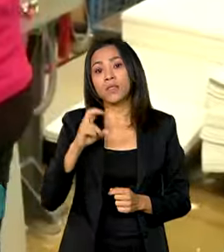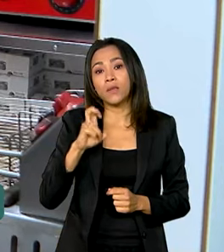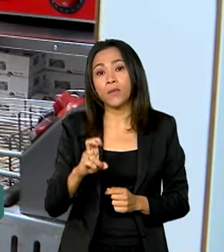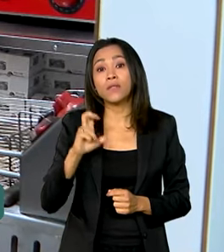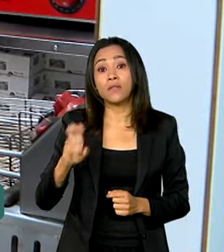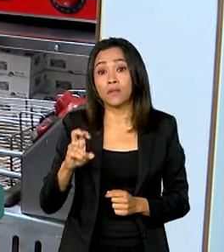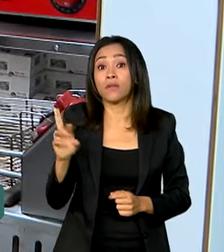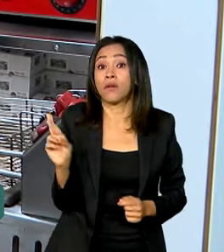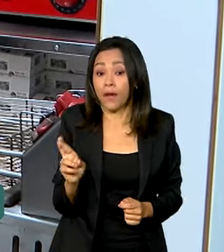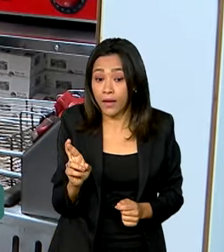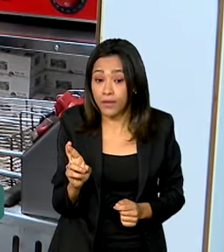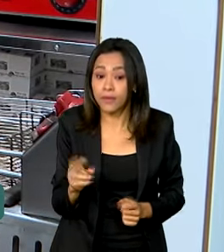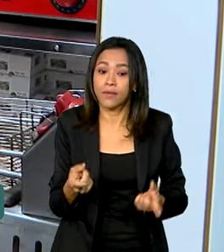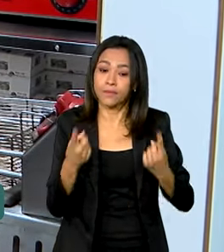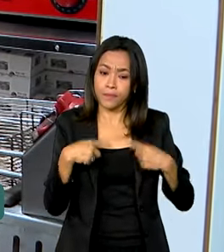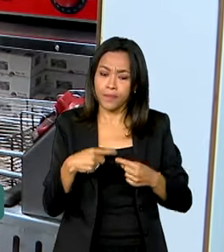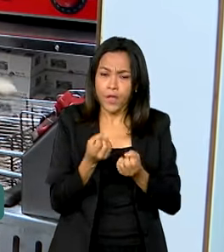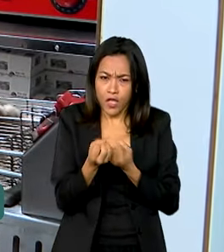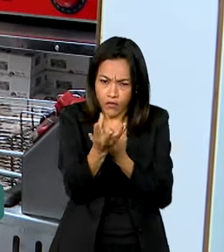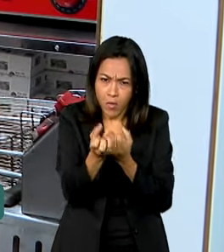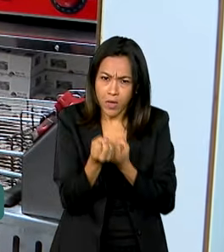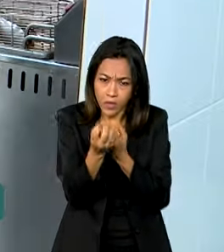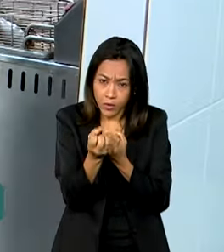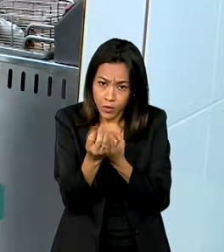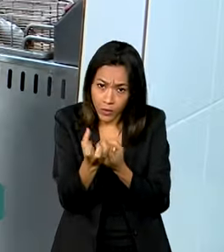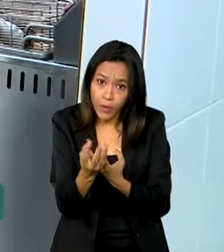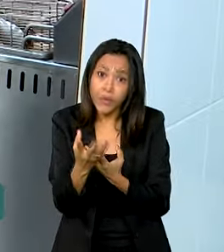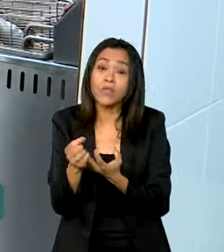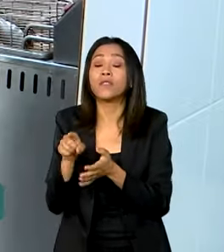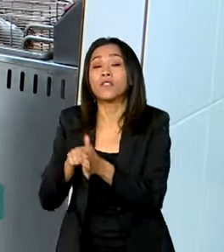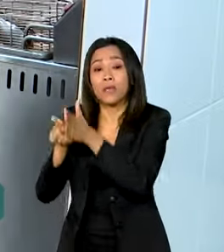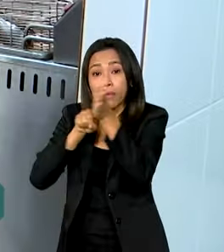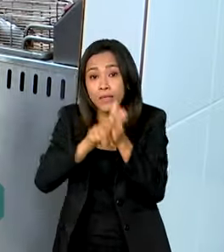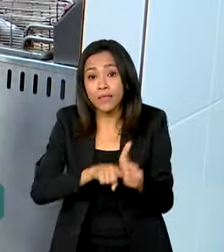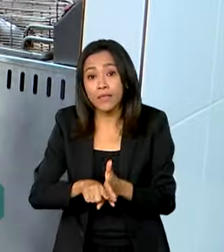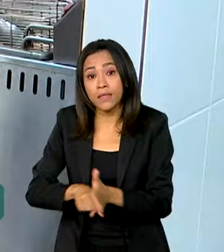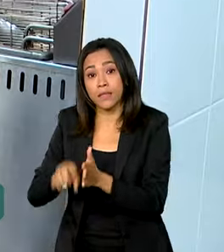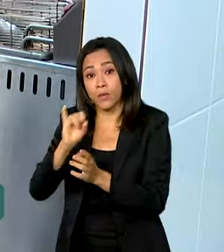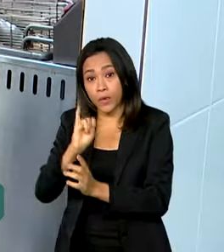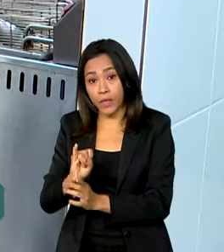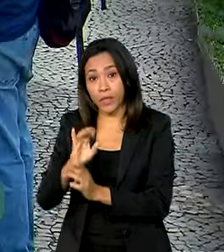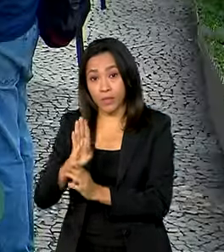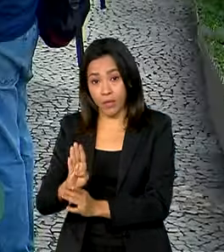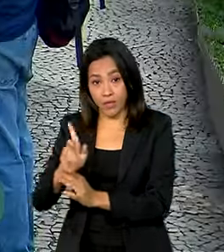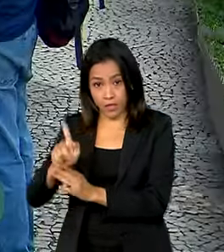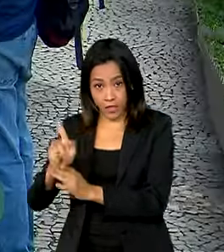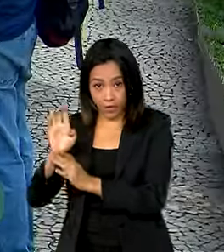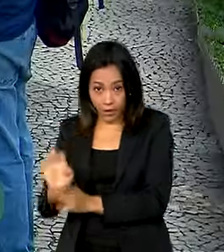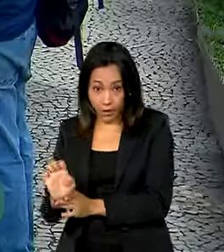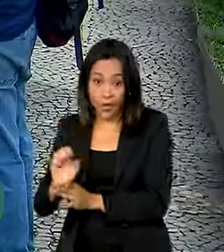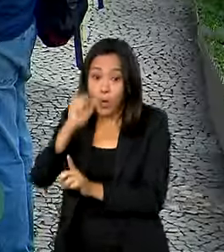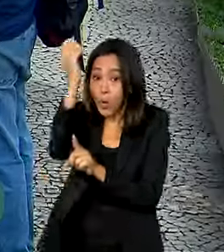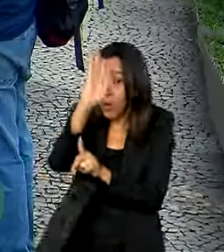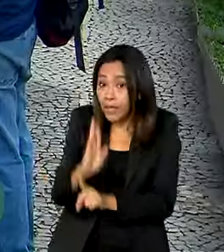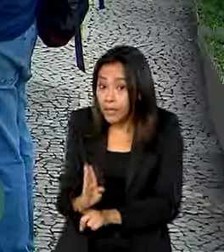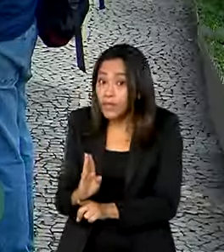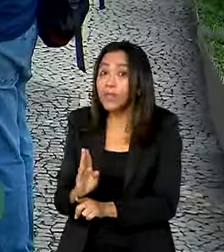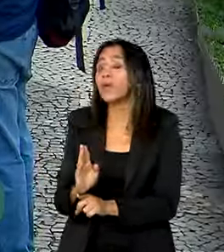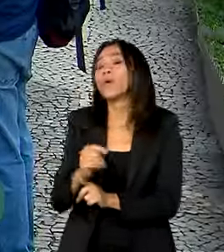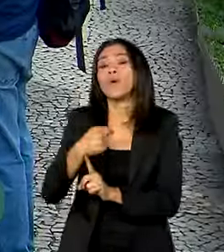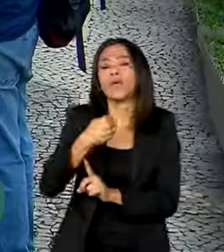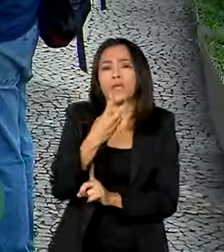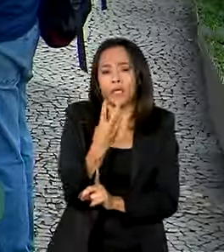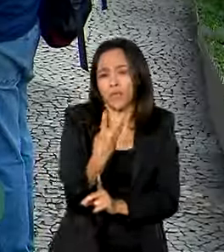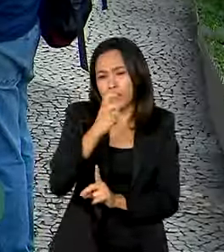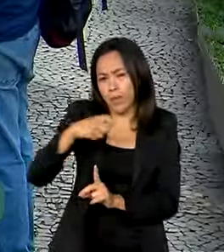reais. Segundo dados do Instituto Brasileiro de Geografia e Estatística, IBGE, o Brasil encerrou o trimestre